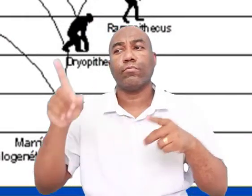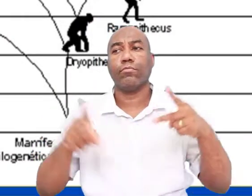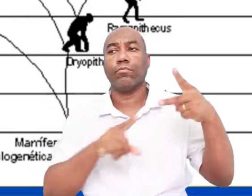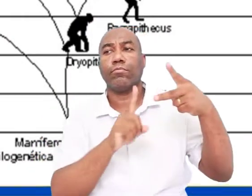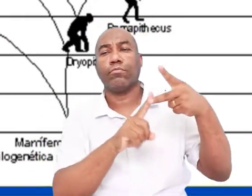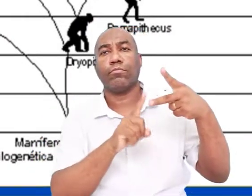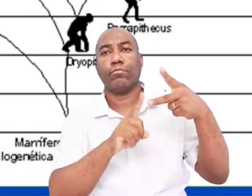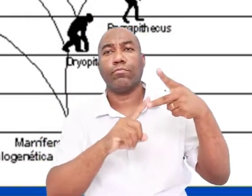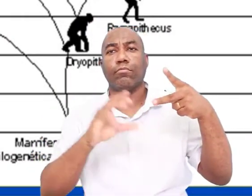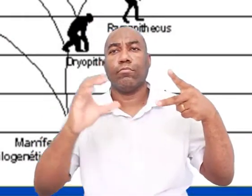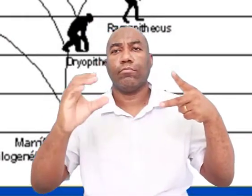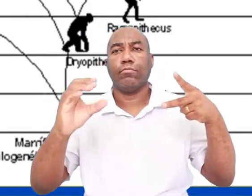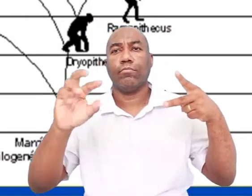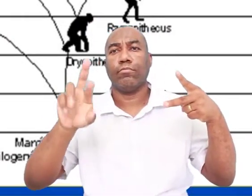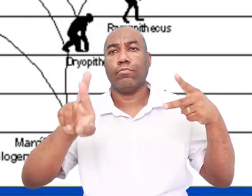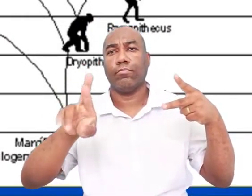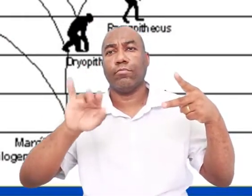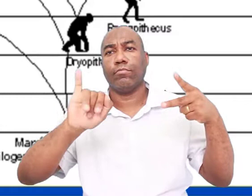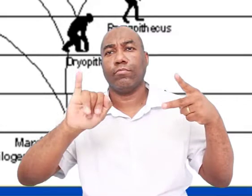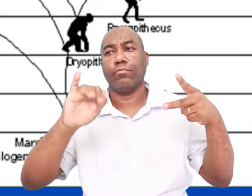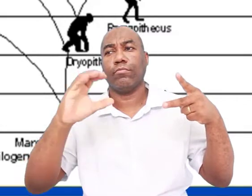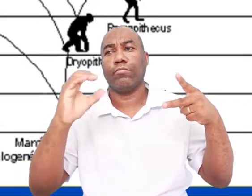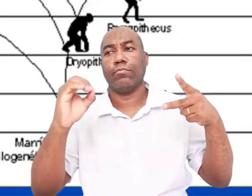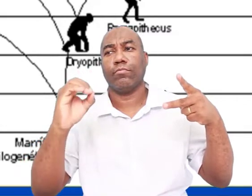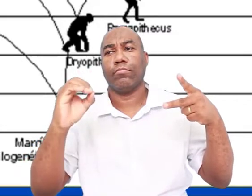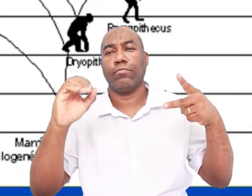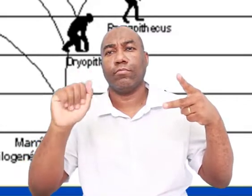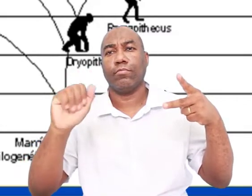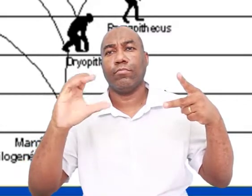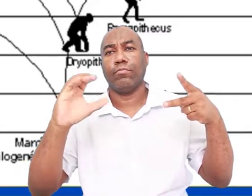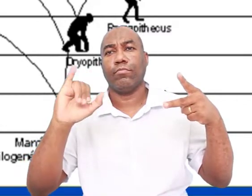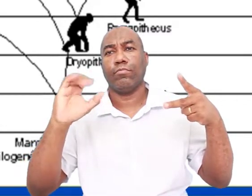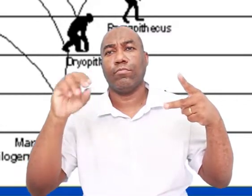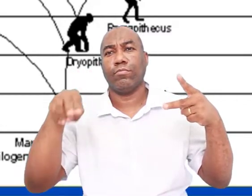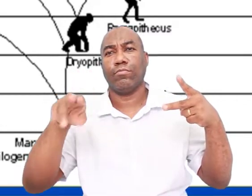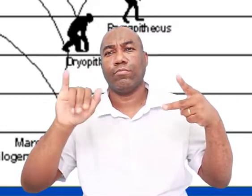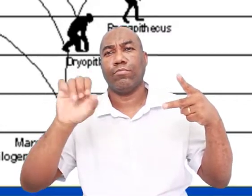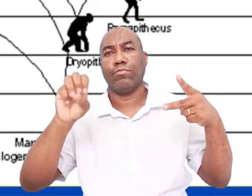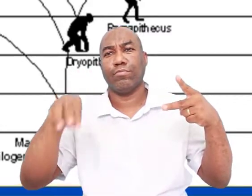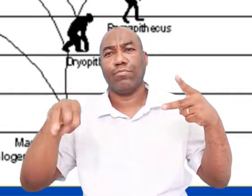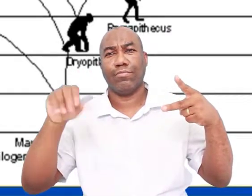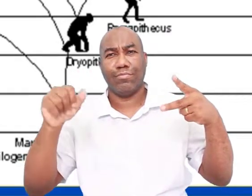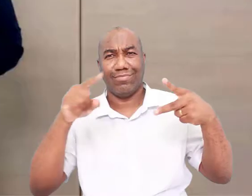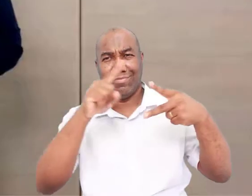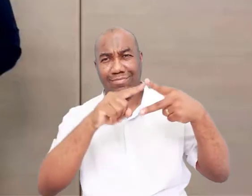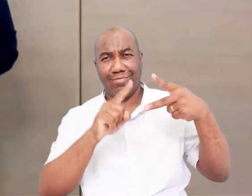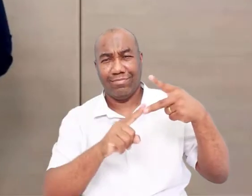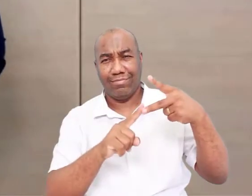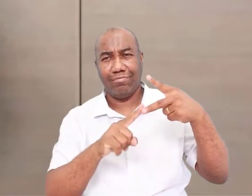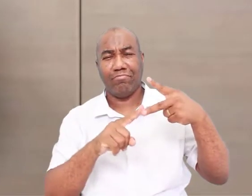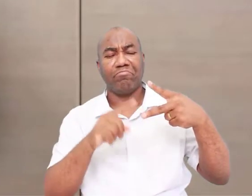teoria criacionista, que é baseada na religiosidade. A gente não vai se contrapor a isso, nem